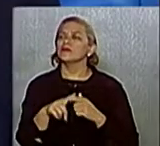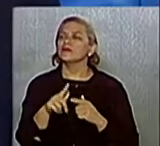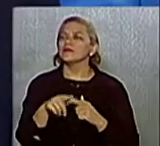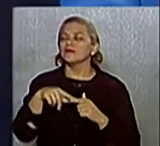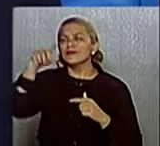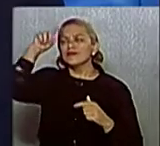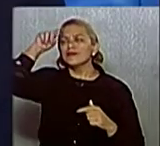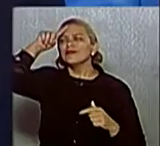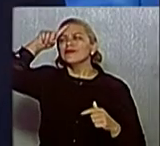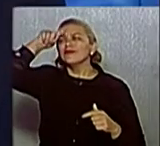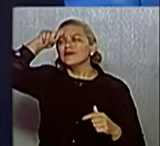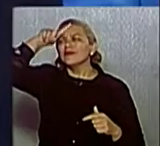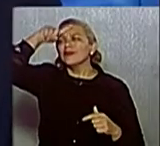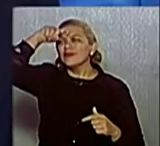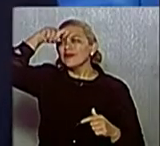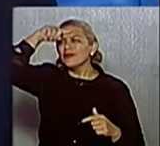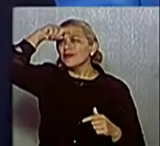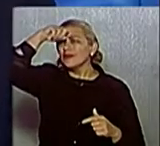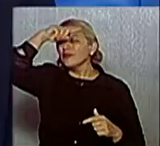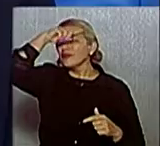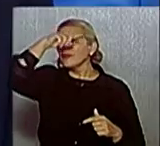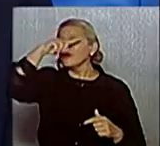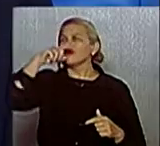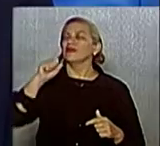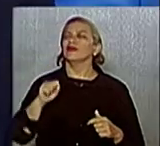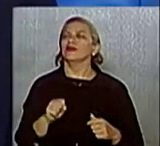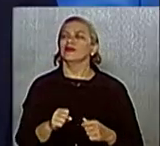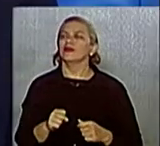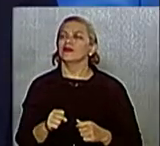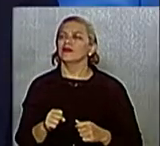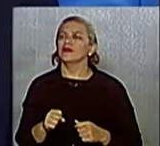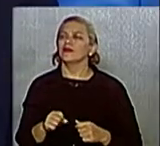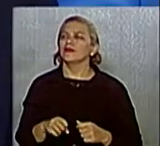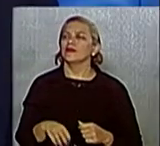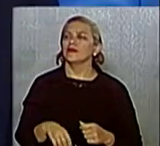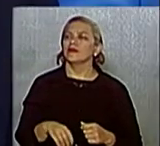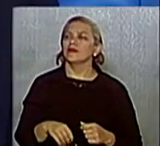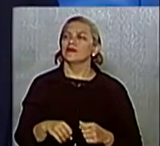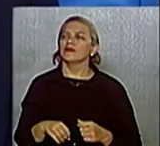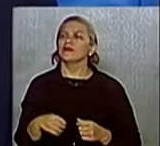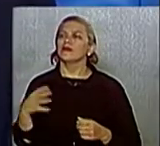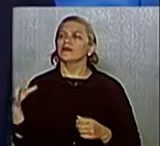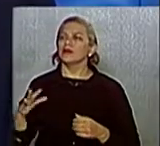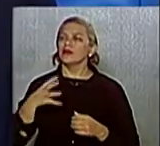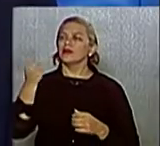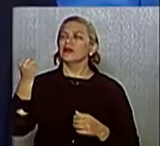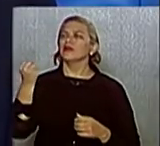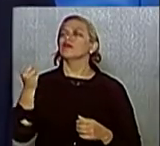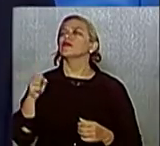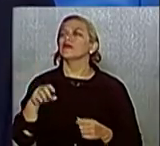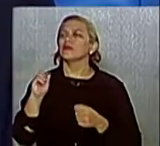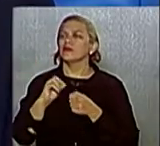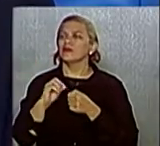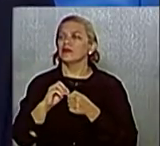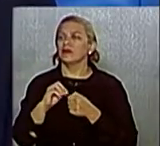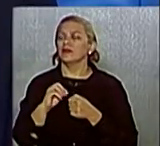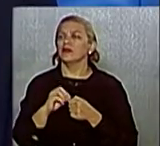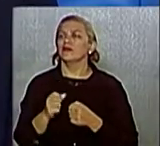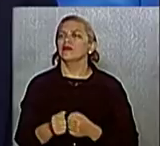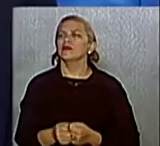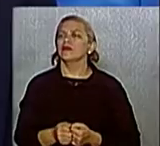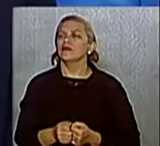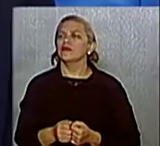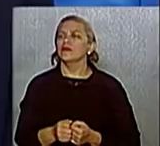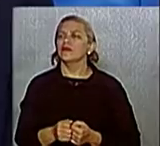É difícil, mas não é impossível. A administração pública não é diferente. O cobertor sempre é mais curto,